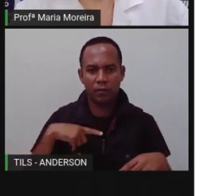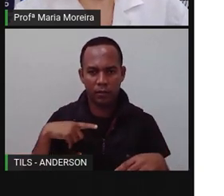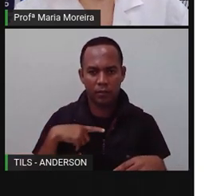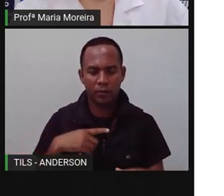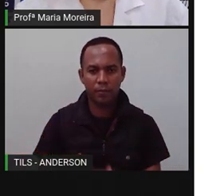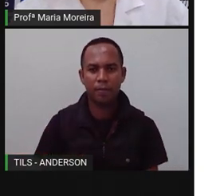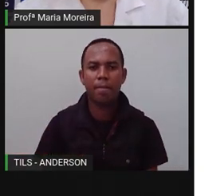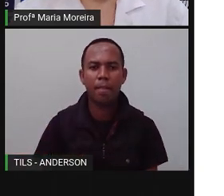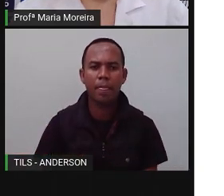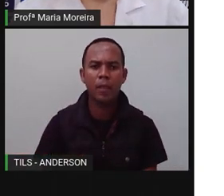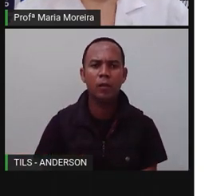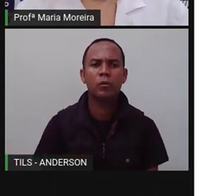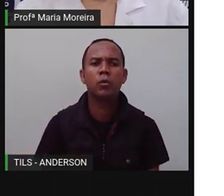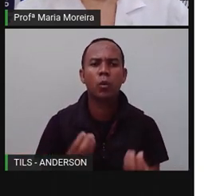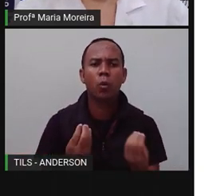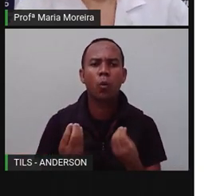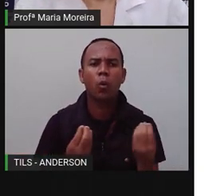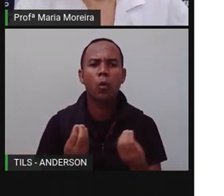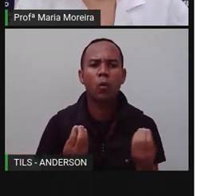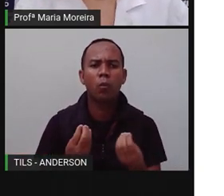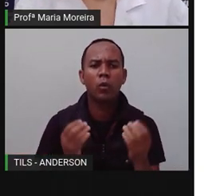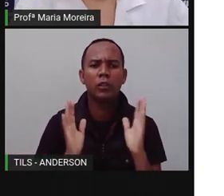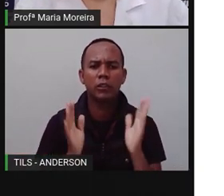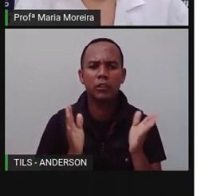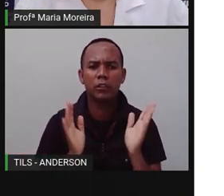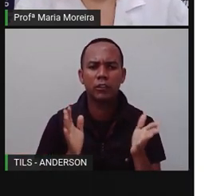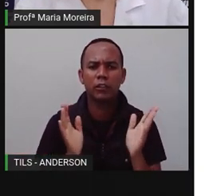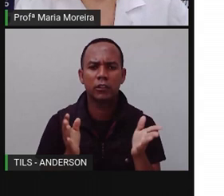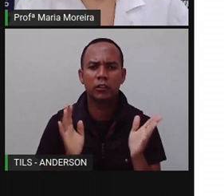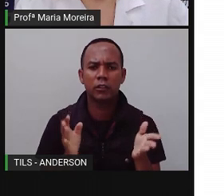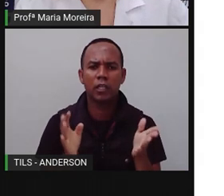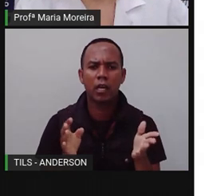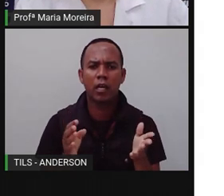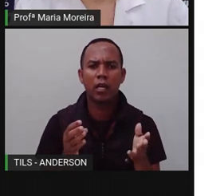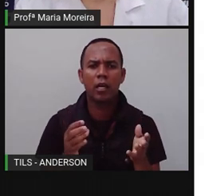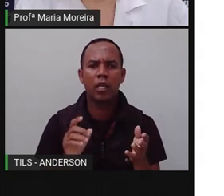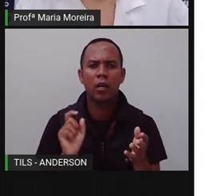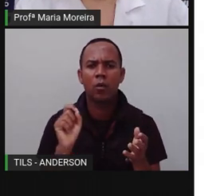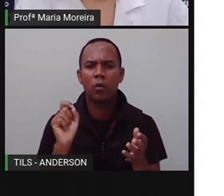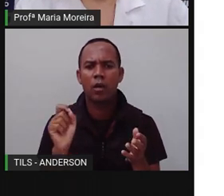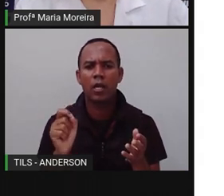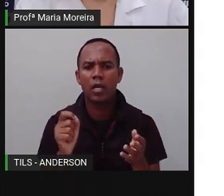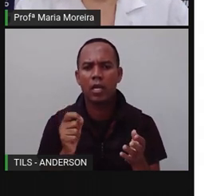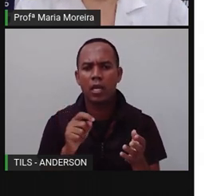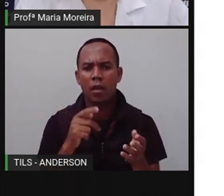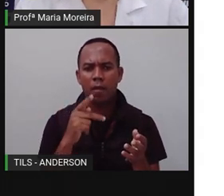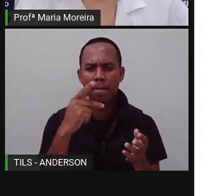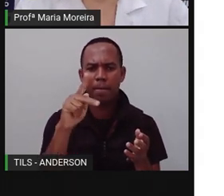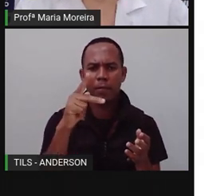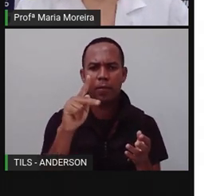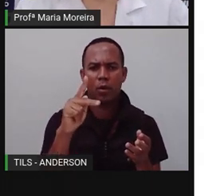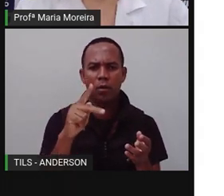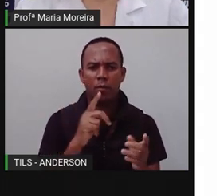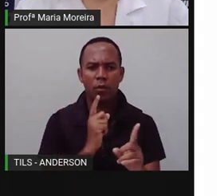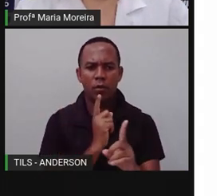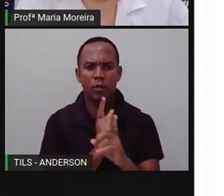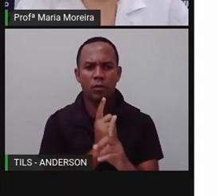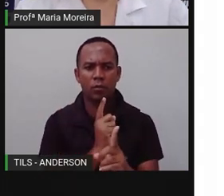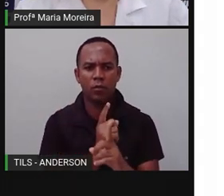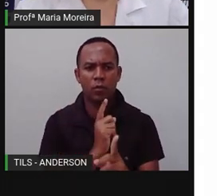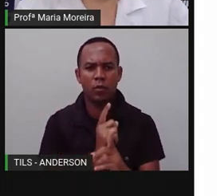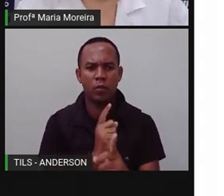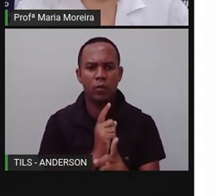Bom, como já dito, o habitat é o local onde uma espécie encontra os fatores